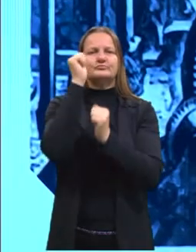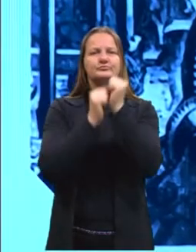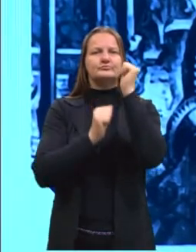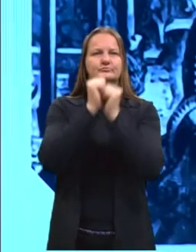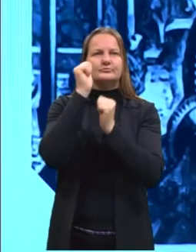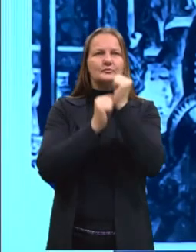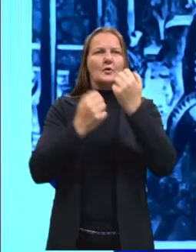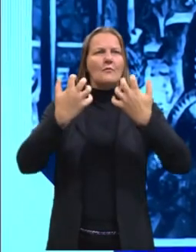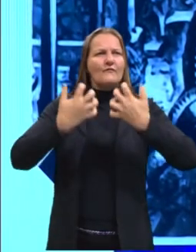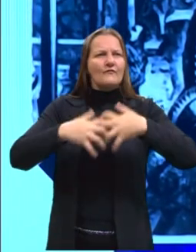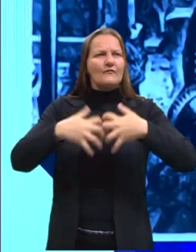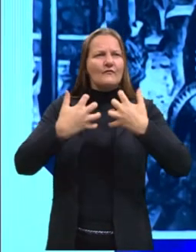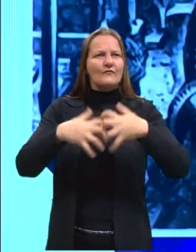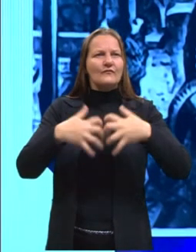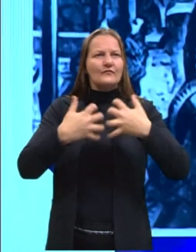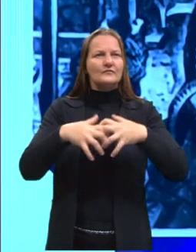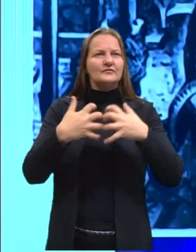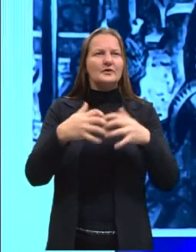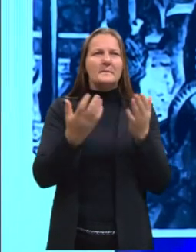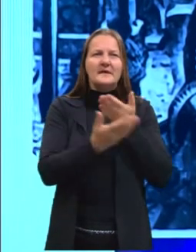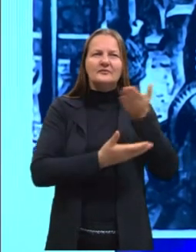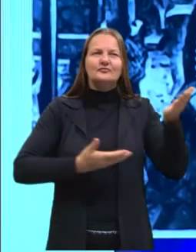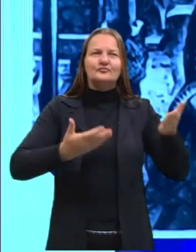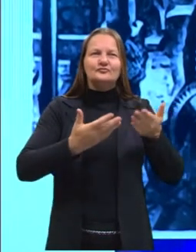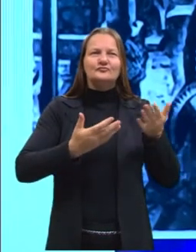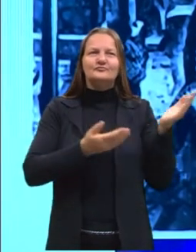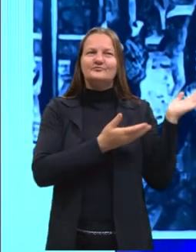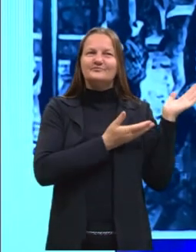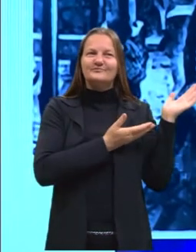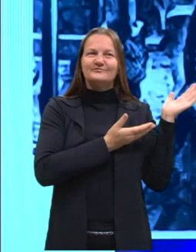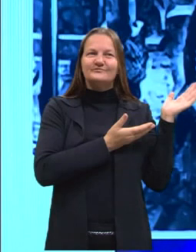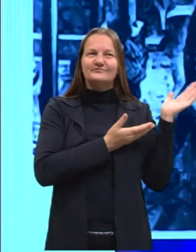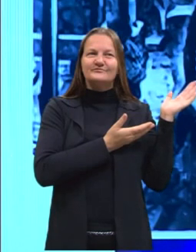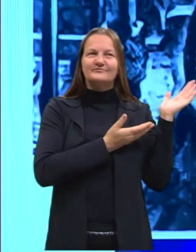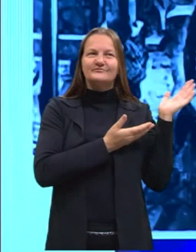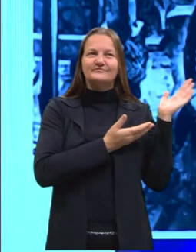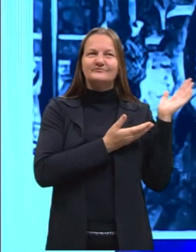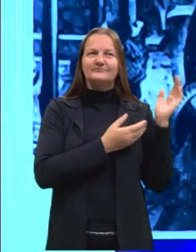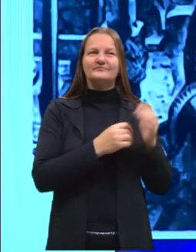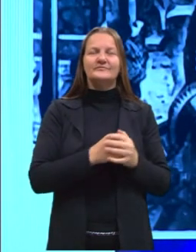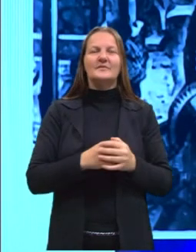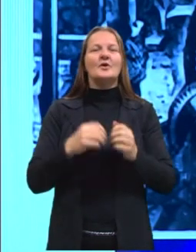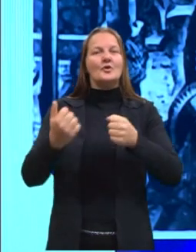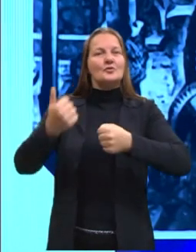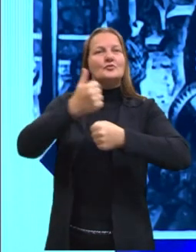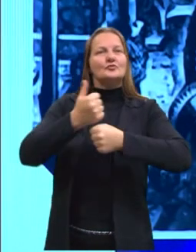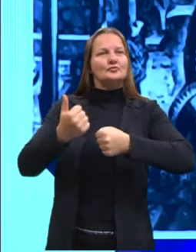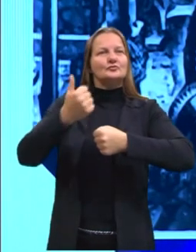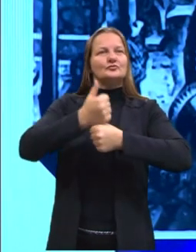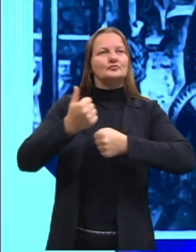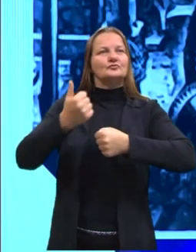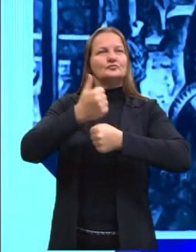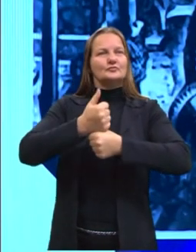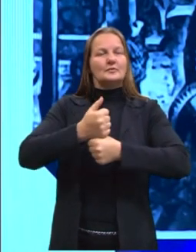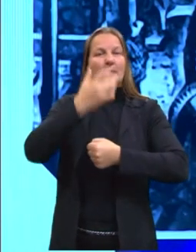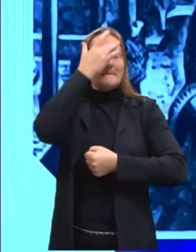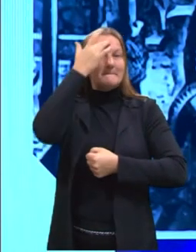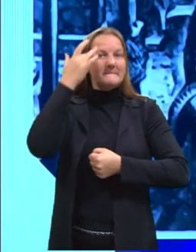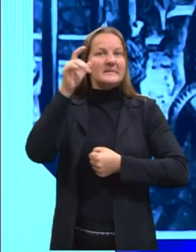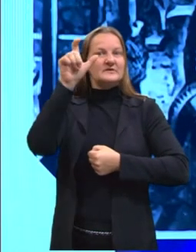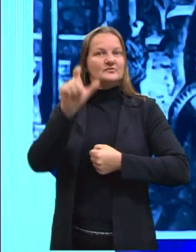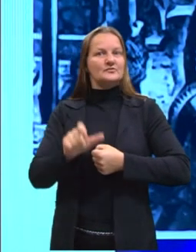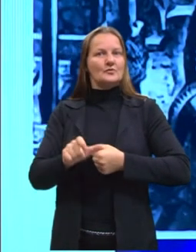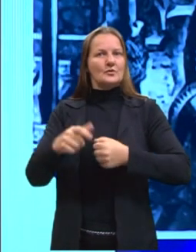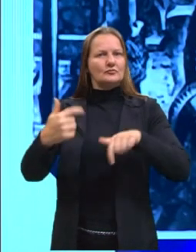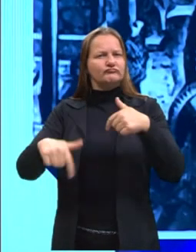maquinários, máquinas grandes, onde conseguiu-se substituir a mão de obra, que